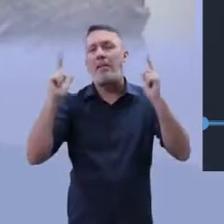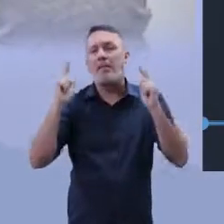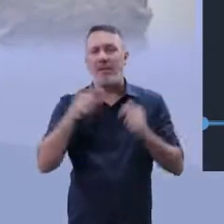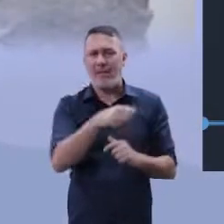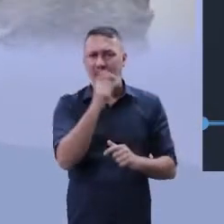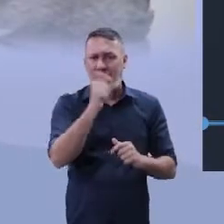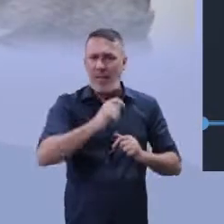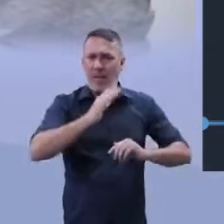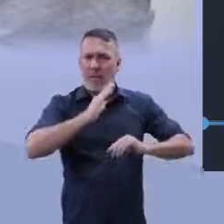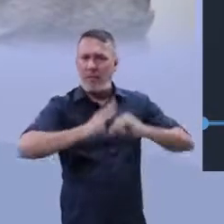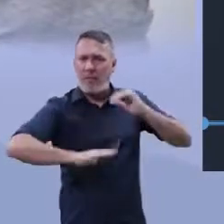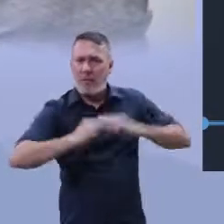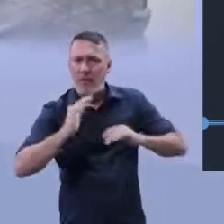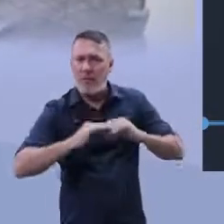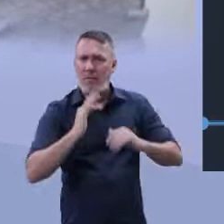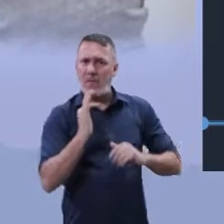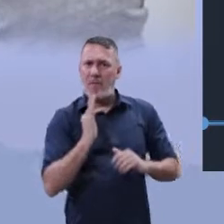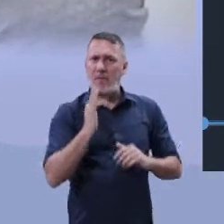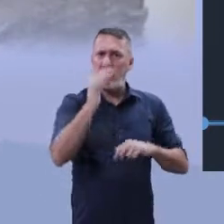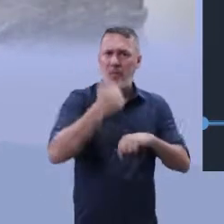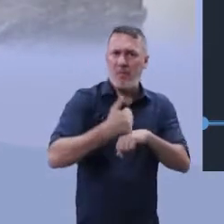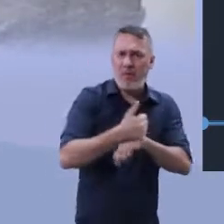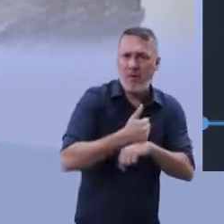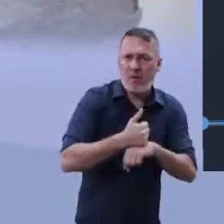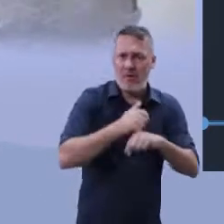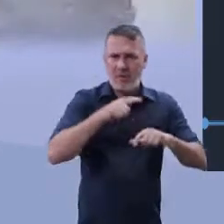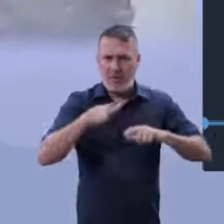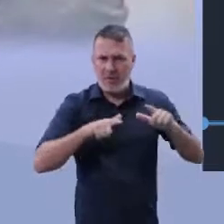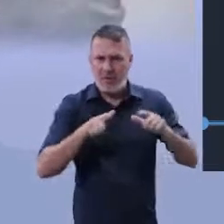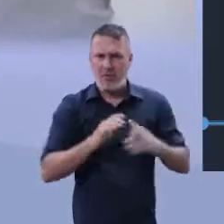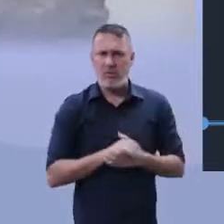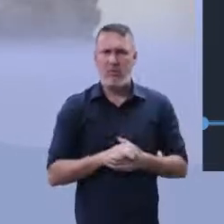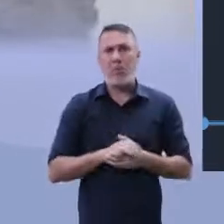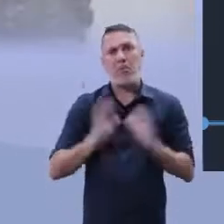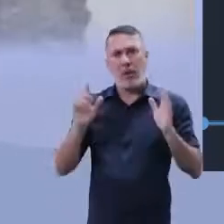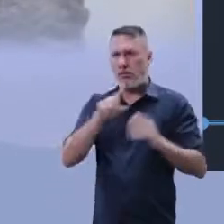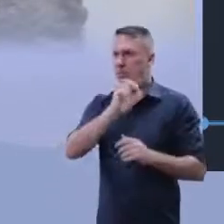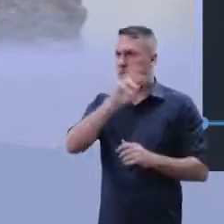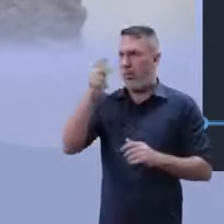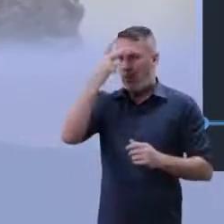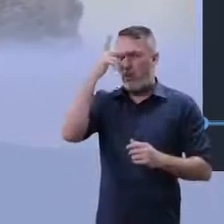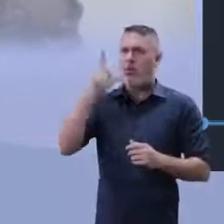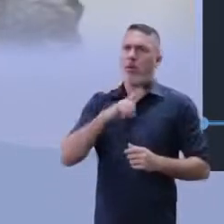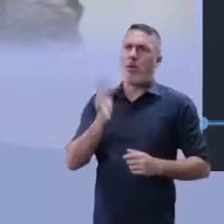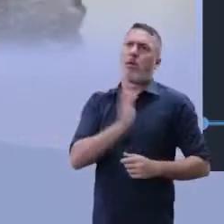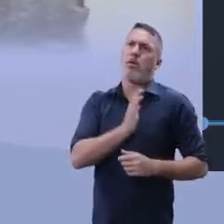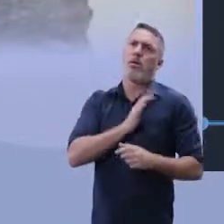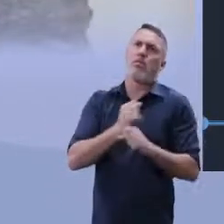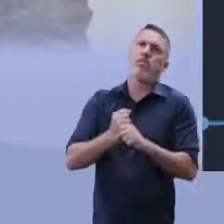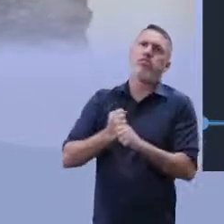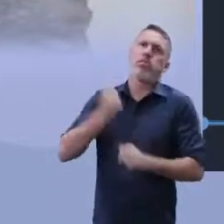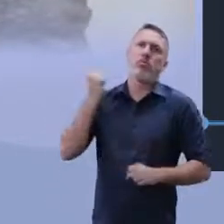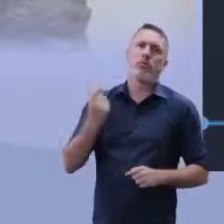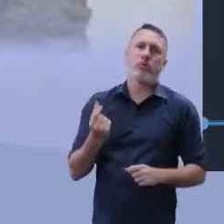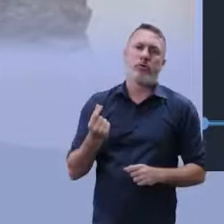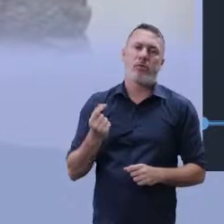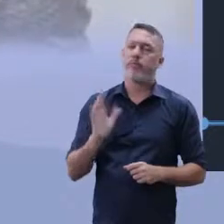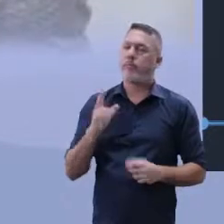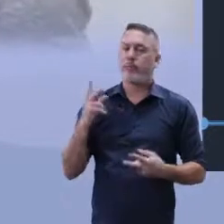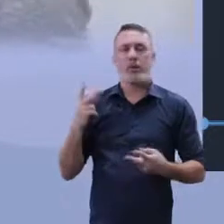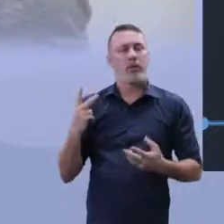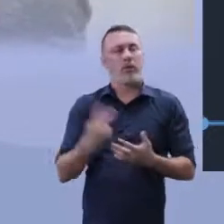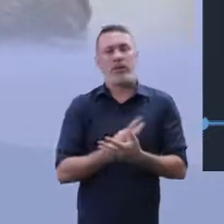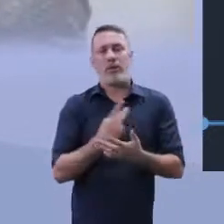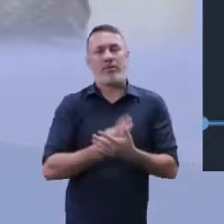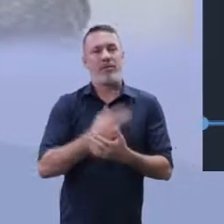e não como carreira, não como trabalho. Ah, professor, mas tem gente que ganhando muito dinheiro. É raro. É